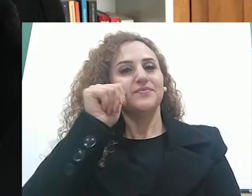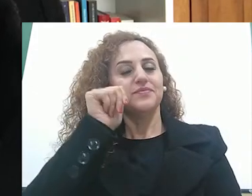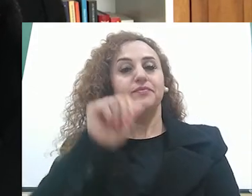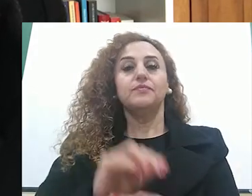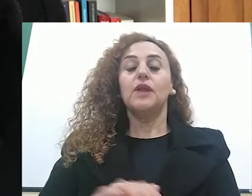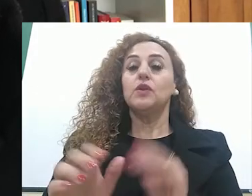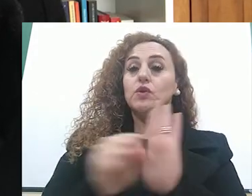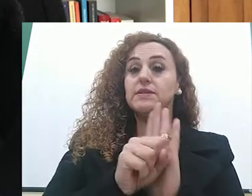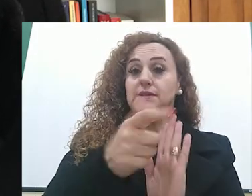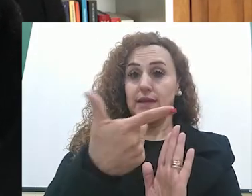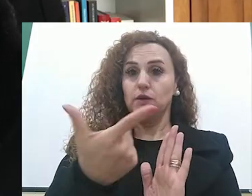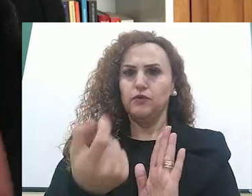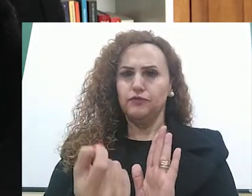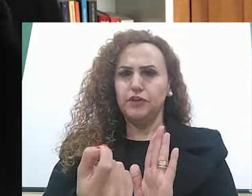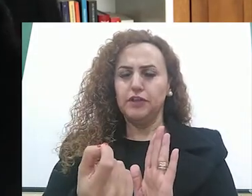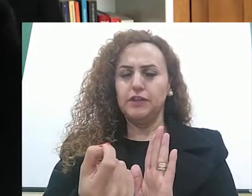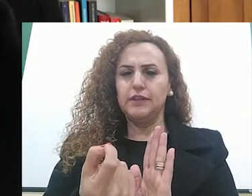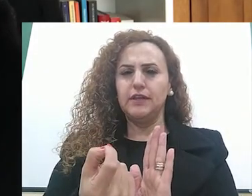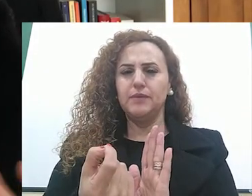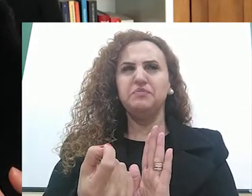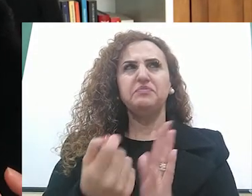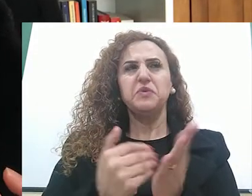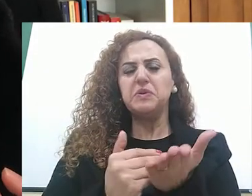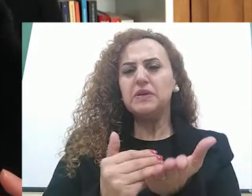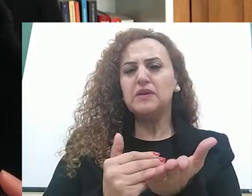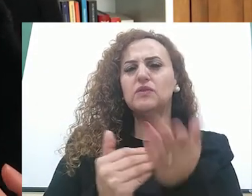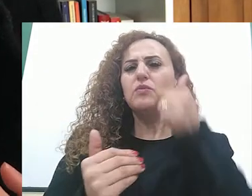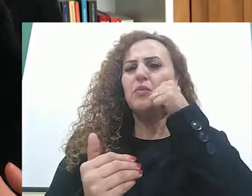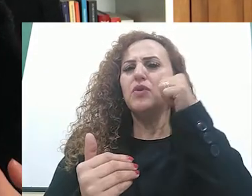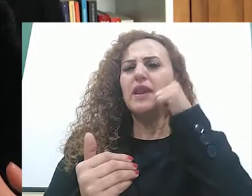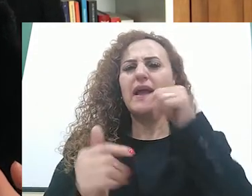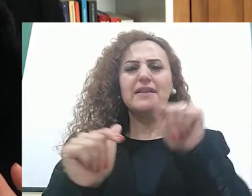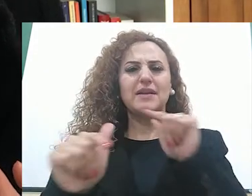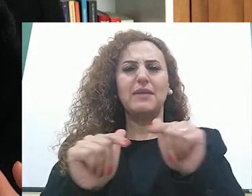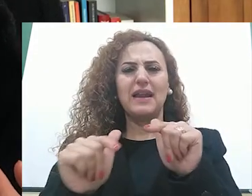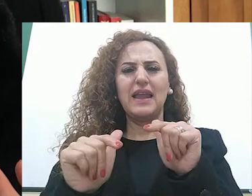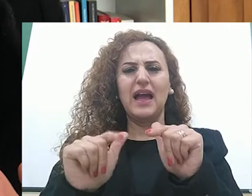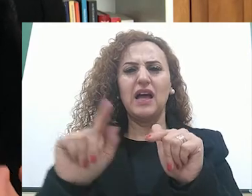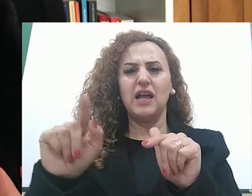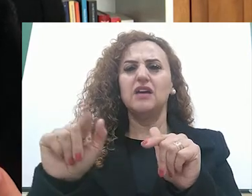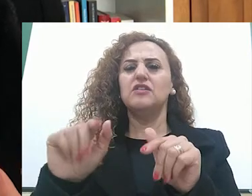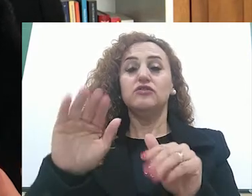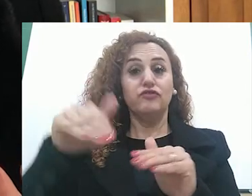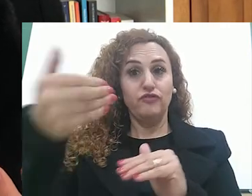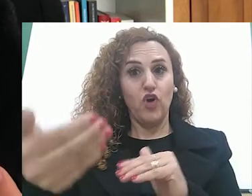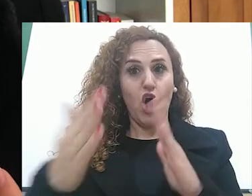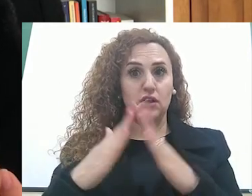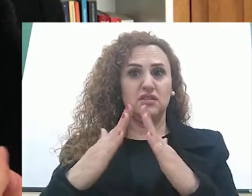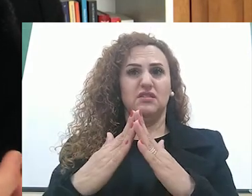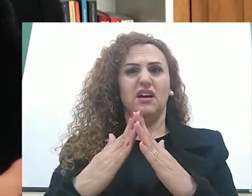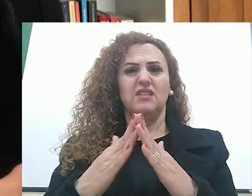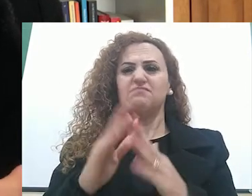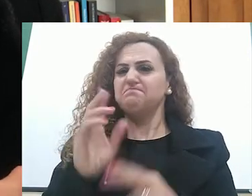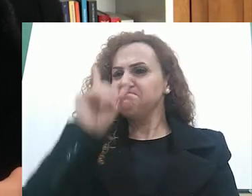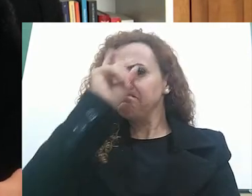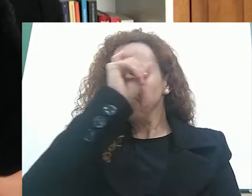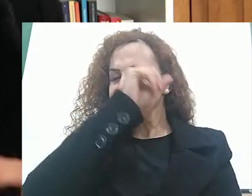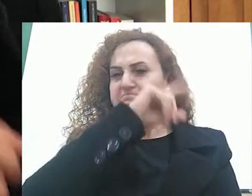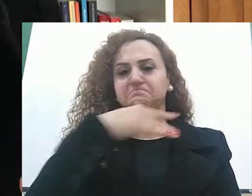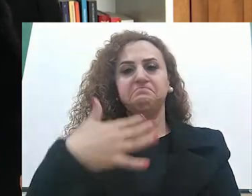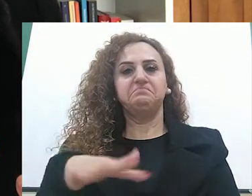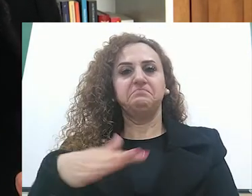que no início do século 20, uma mulher trabalhar fora de casa era algo muito raro. Então essas profissões que estavam,